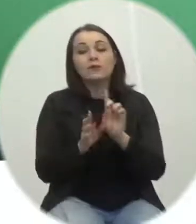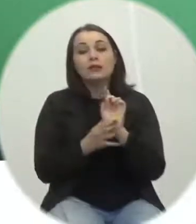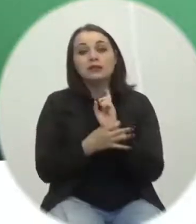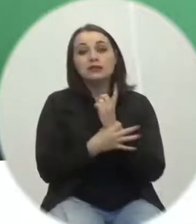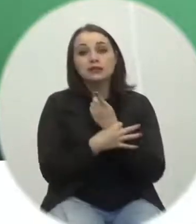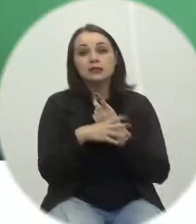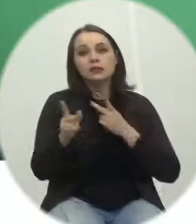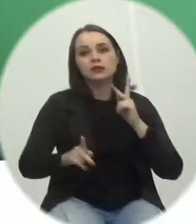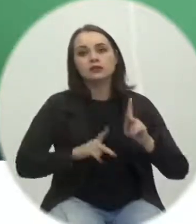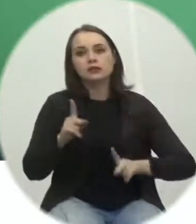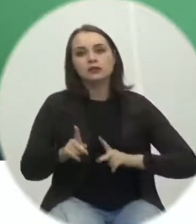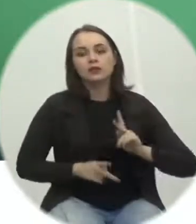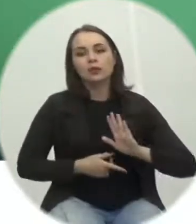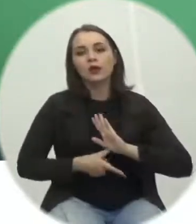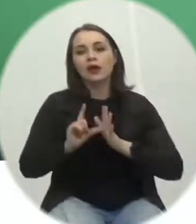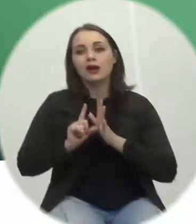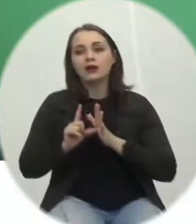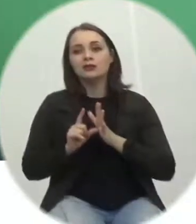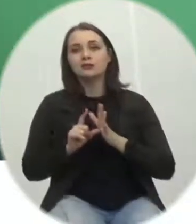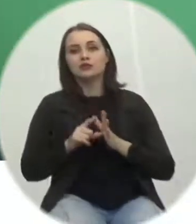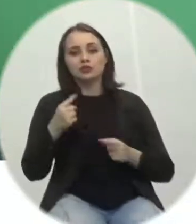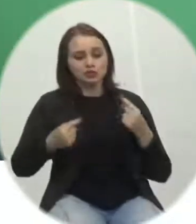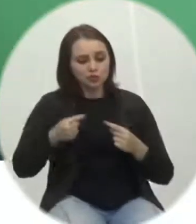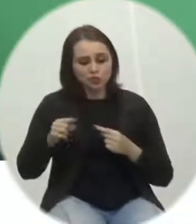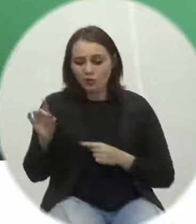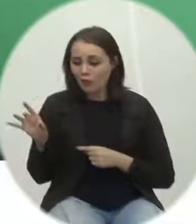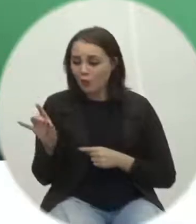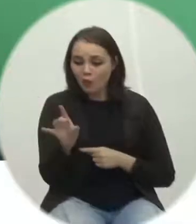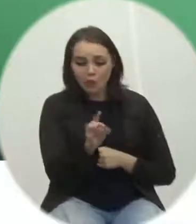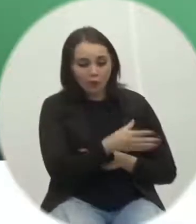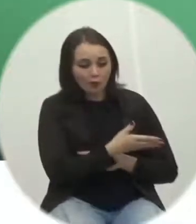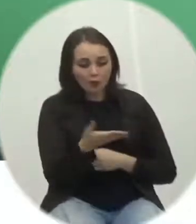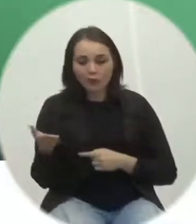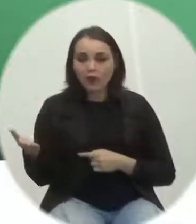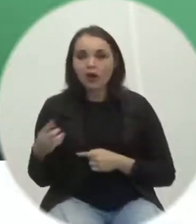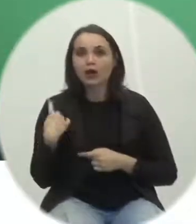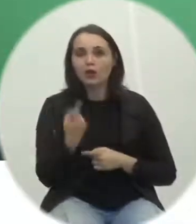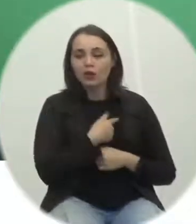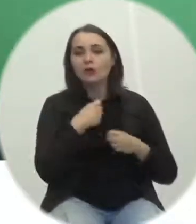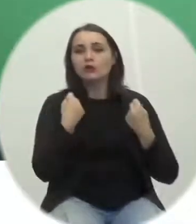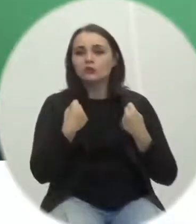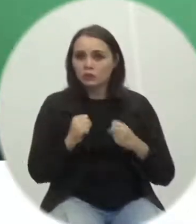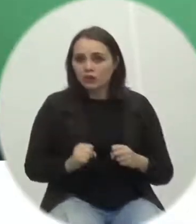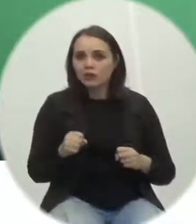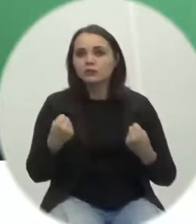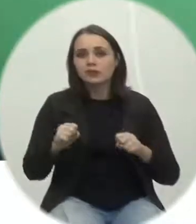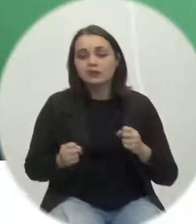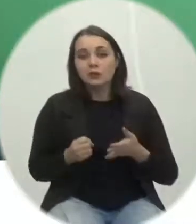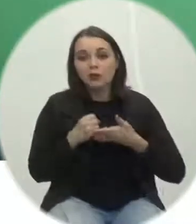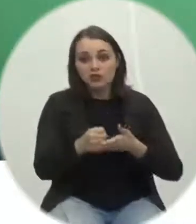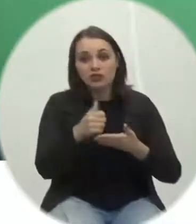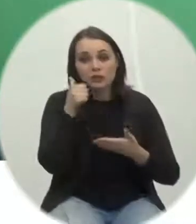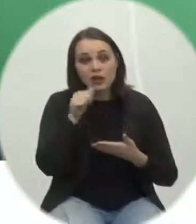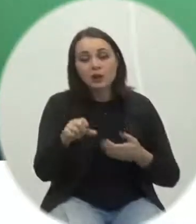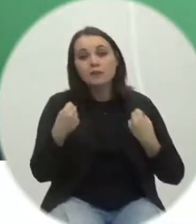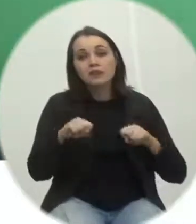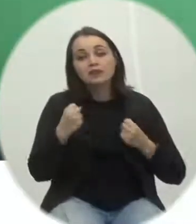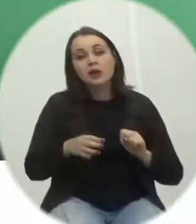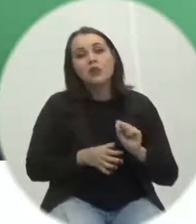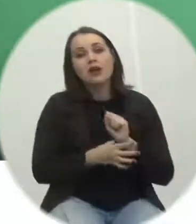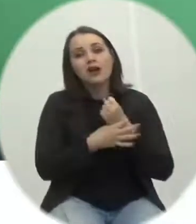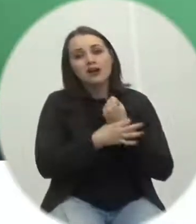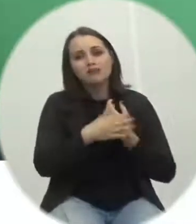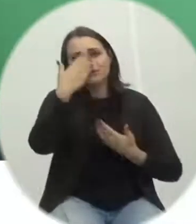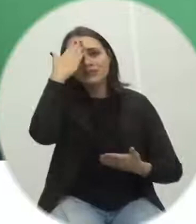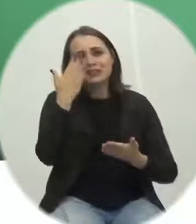pública. Antes de discutir qualquer uma dessas independências financeiras que podemos e precisamos criar para as mulheres, precisamos garantir